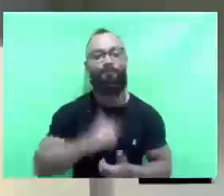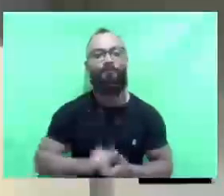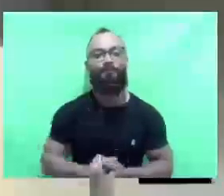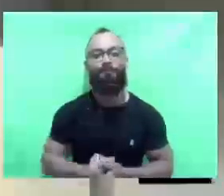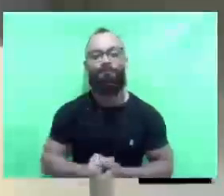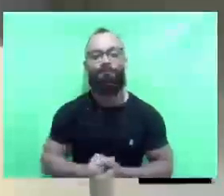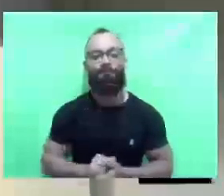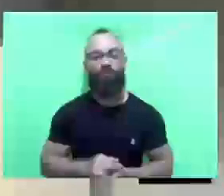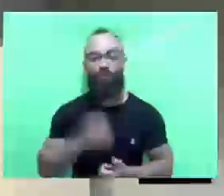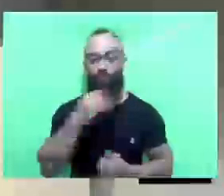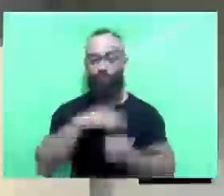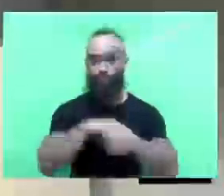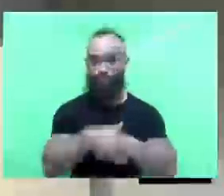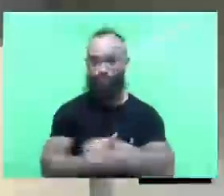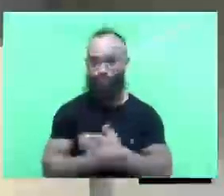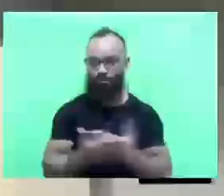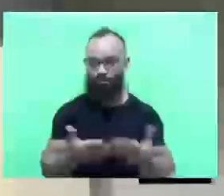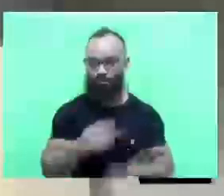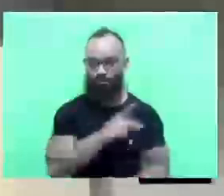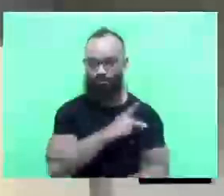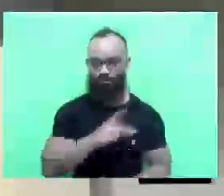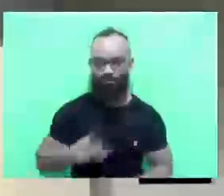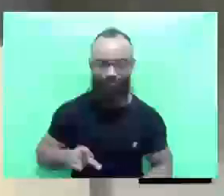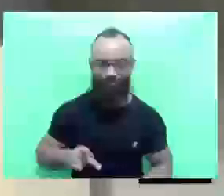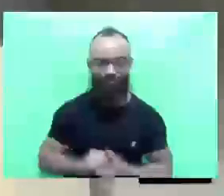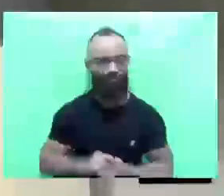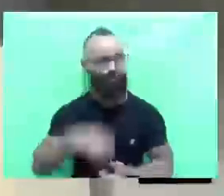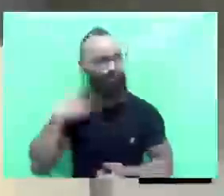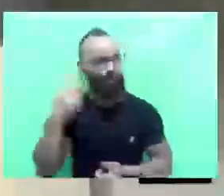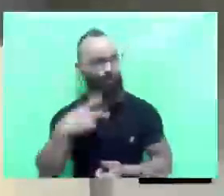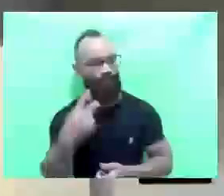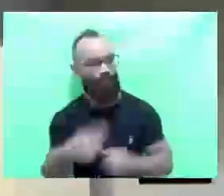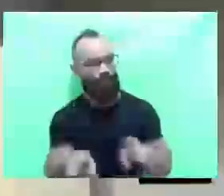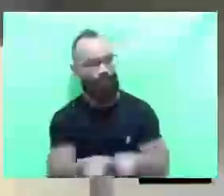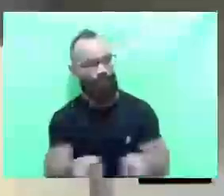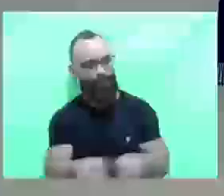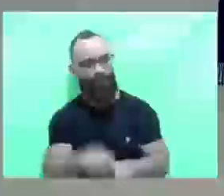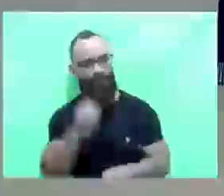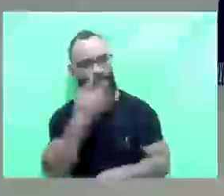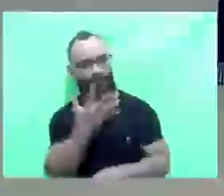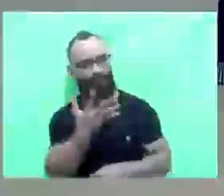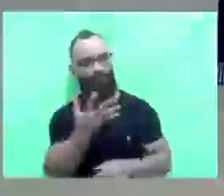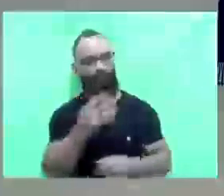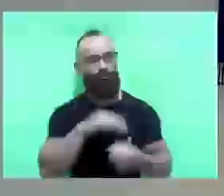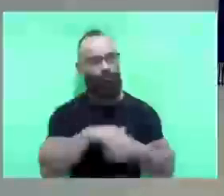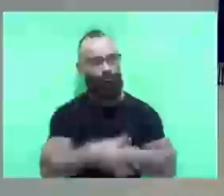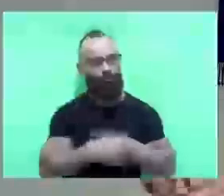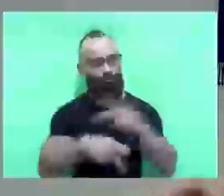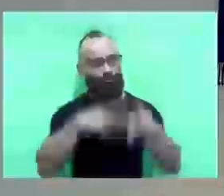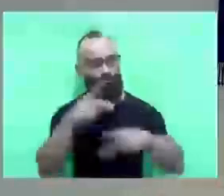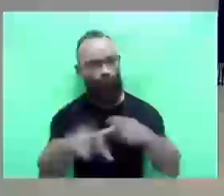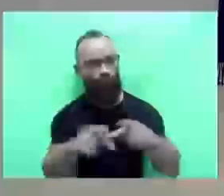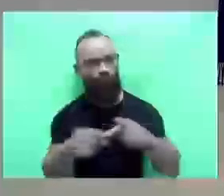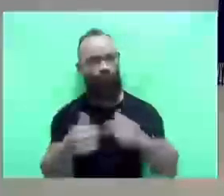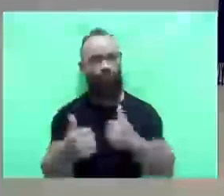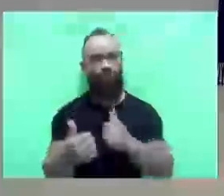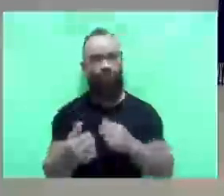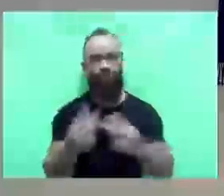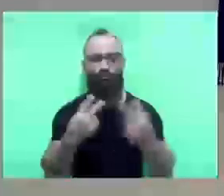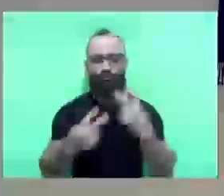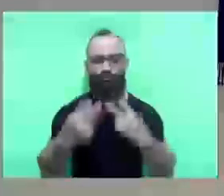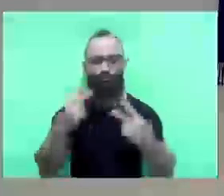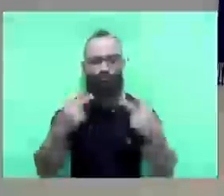Boa noite, presidente. Boa noite, vereadores. Boa noite, o público que nos acompanha. Nosso secretário